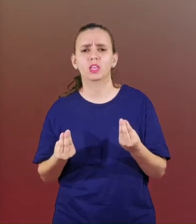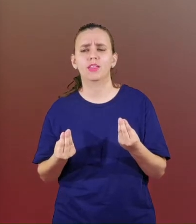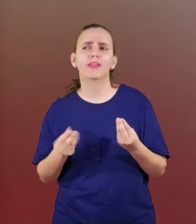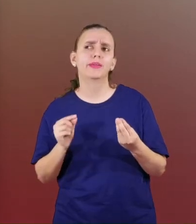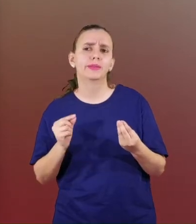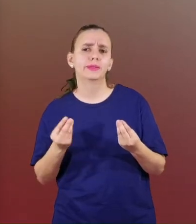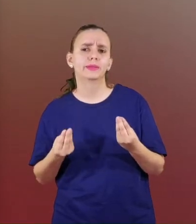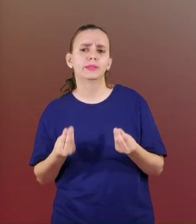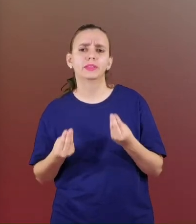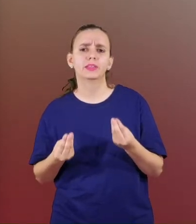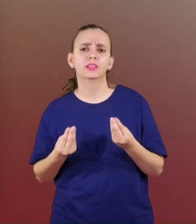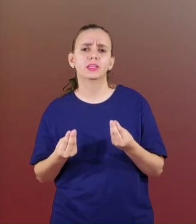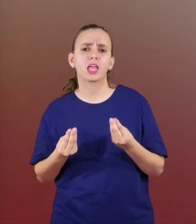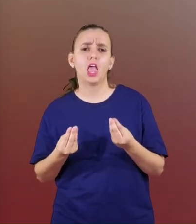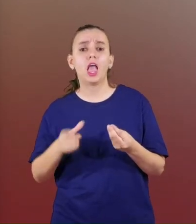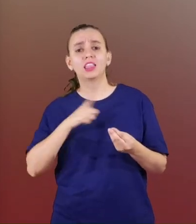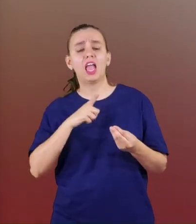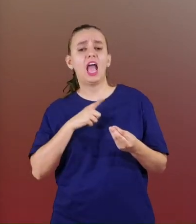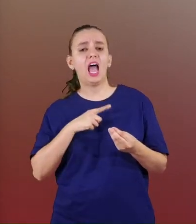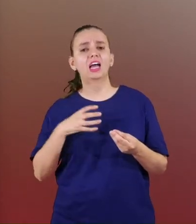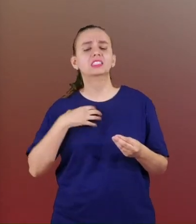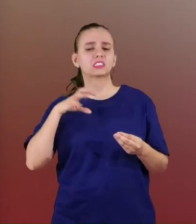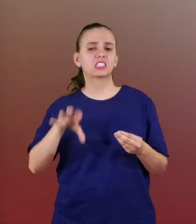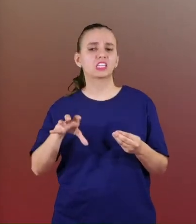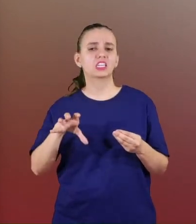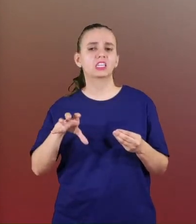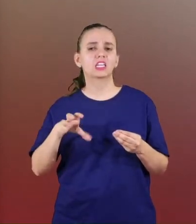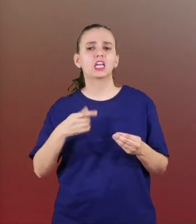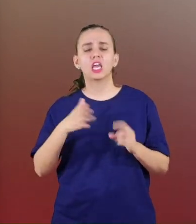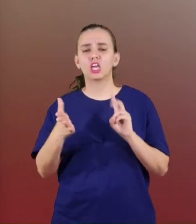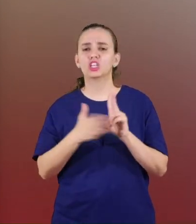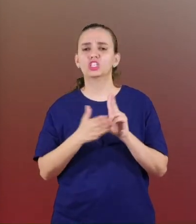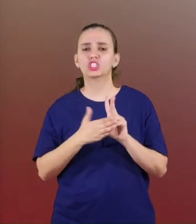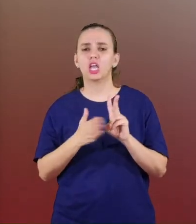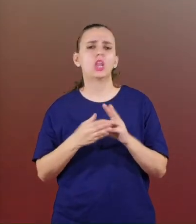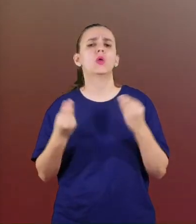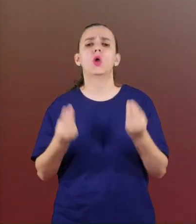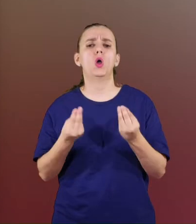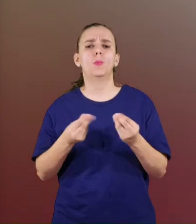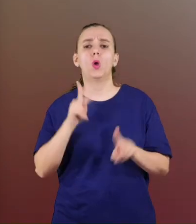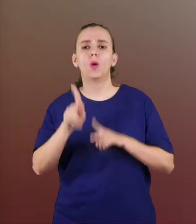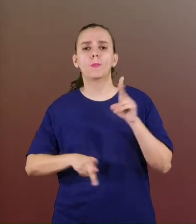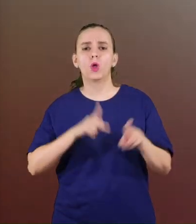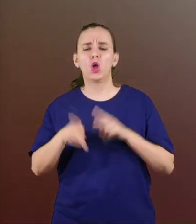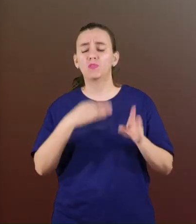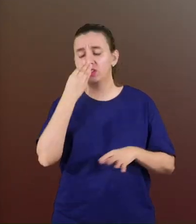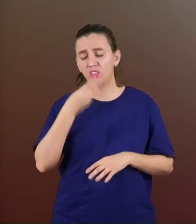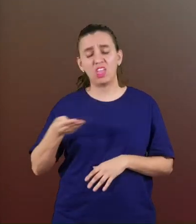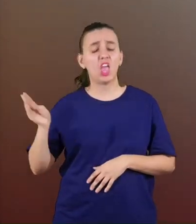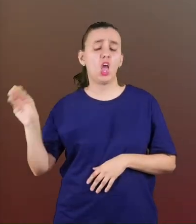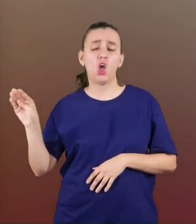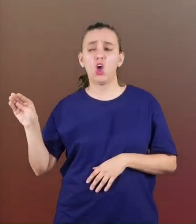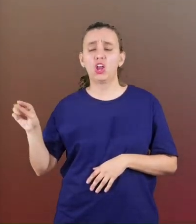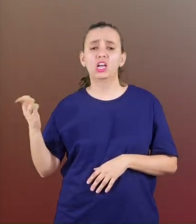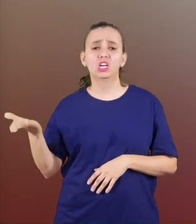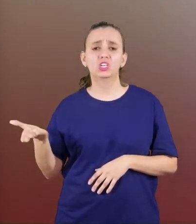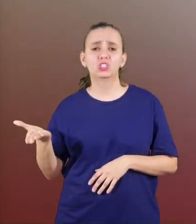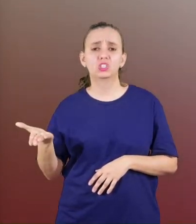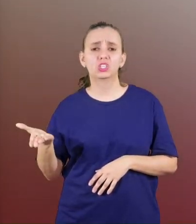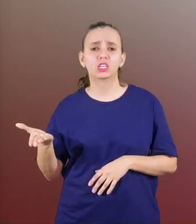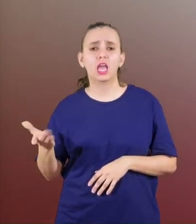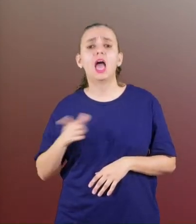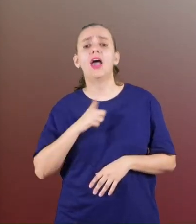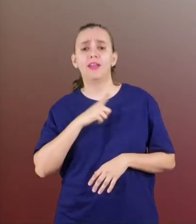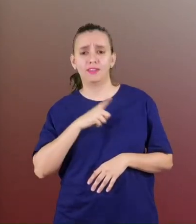e tem assim, nós indígenas como um povo que é ignorante,